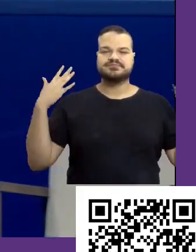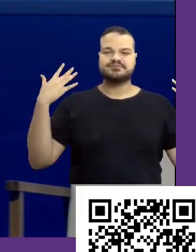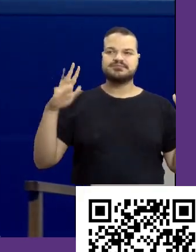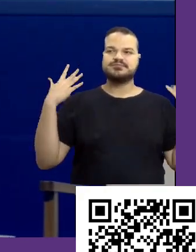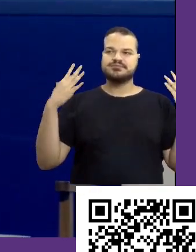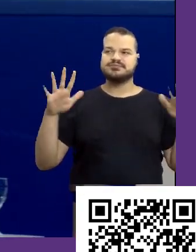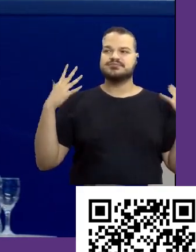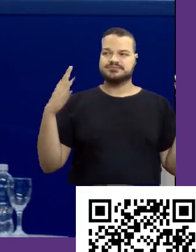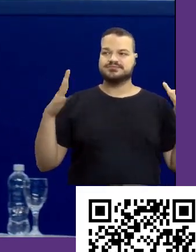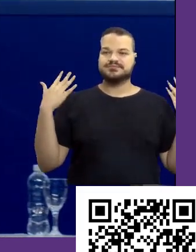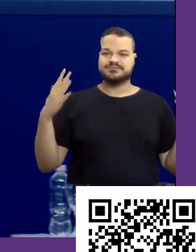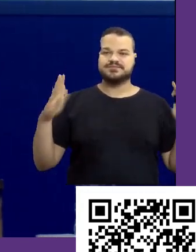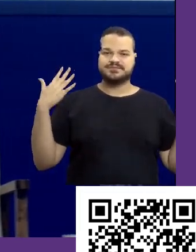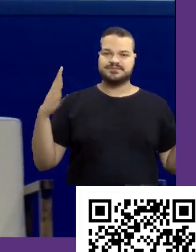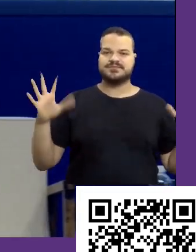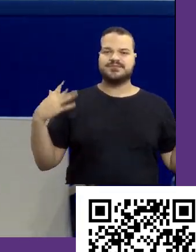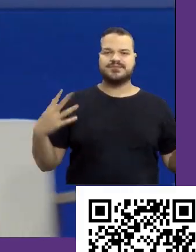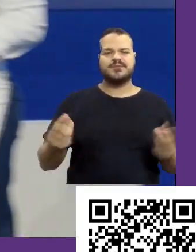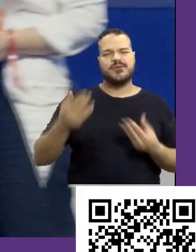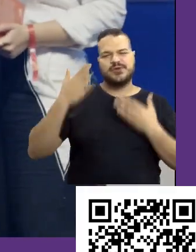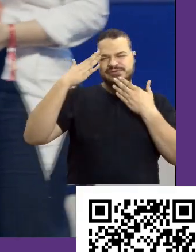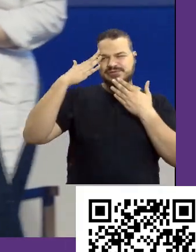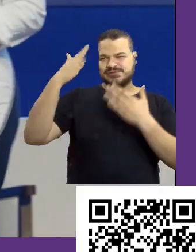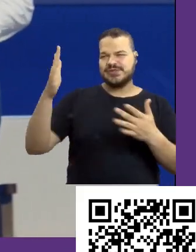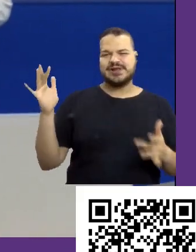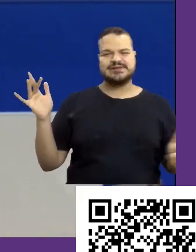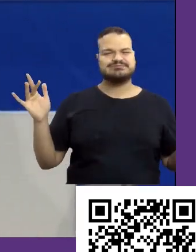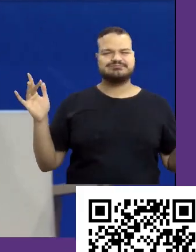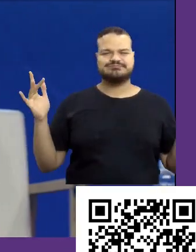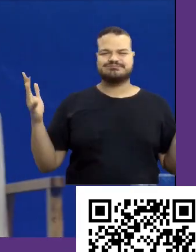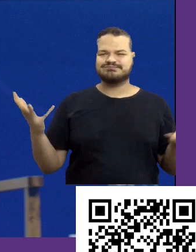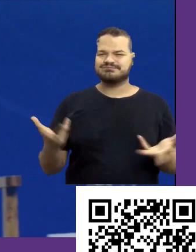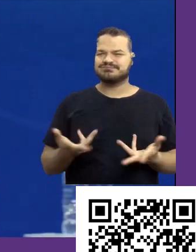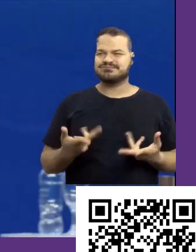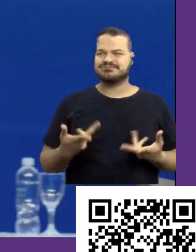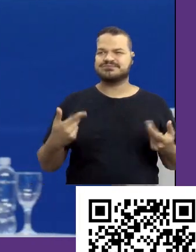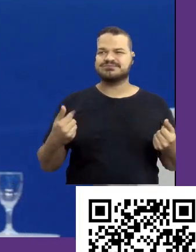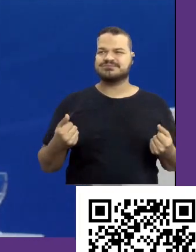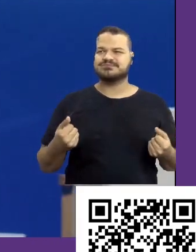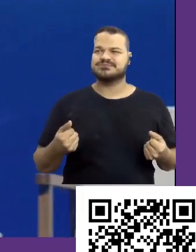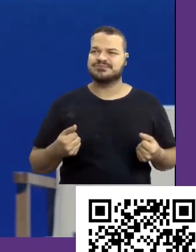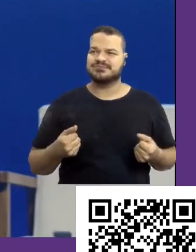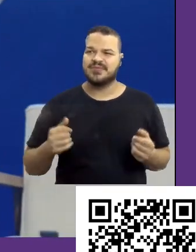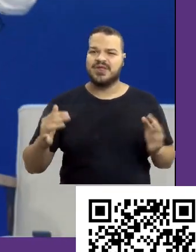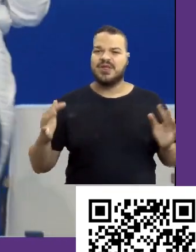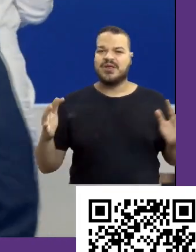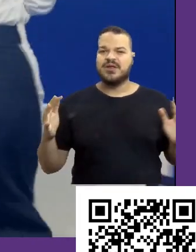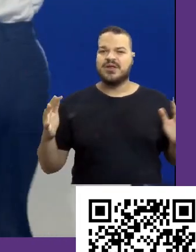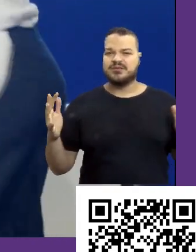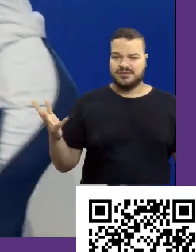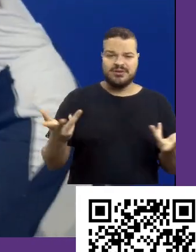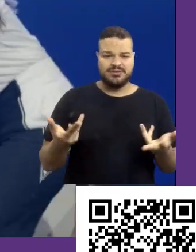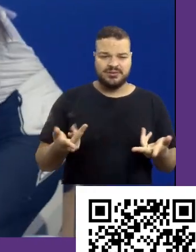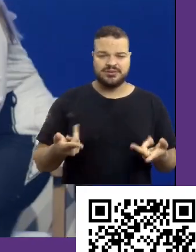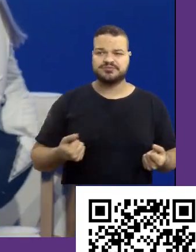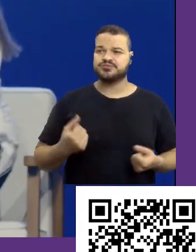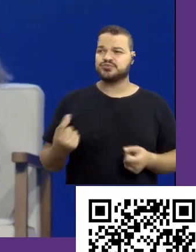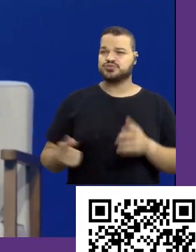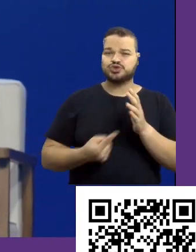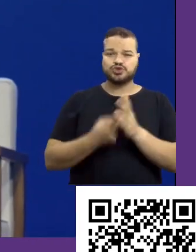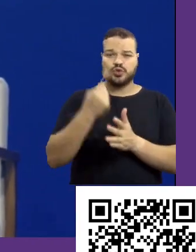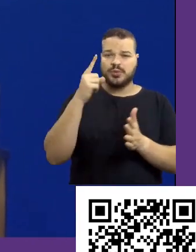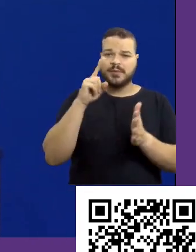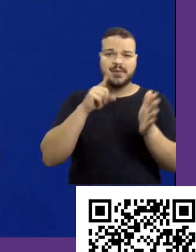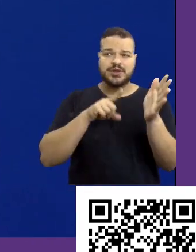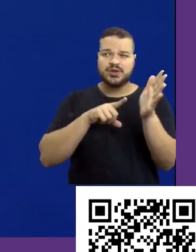Oi, Mari. Muito obrigada. Que delícia te escutar. Eu queria te convidar pra sentar pra uma pergunta. É claro que a gente vai